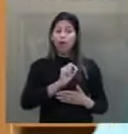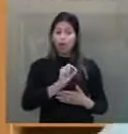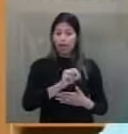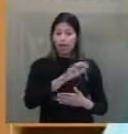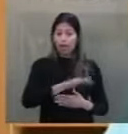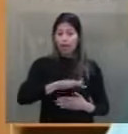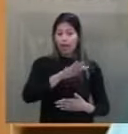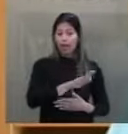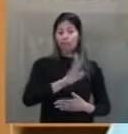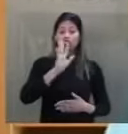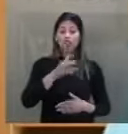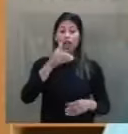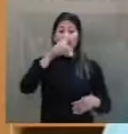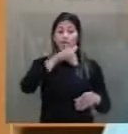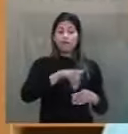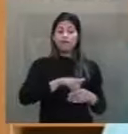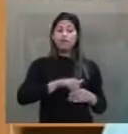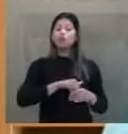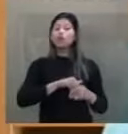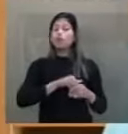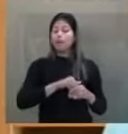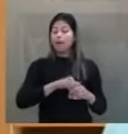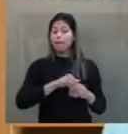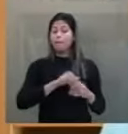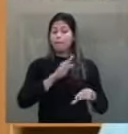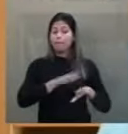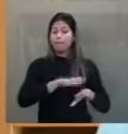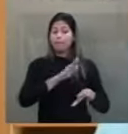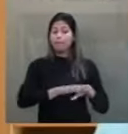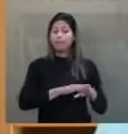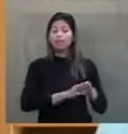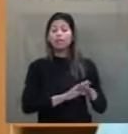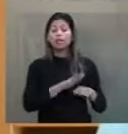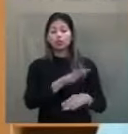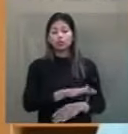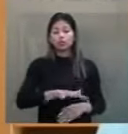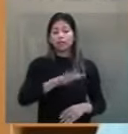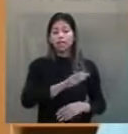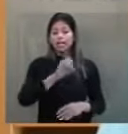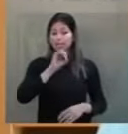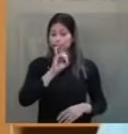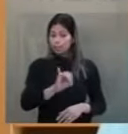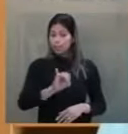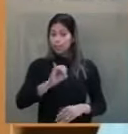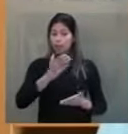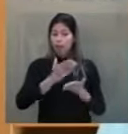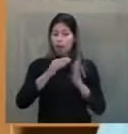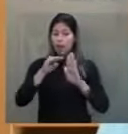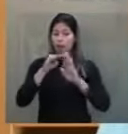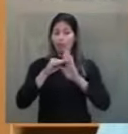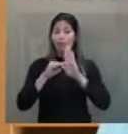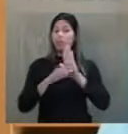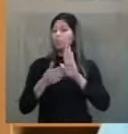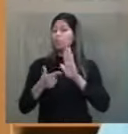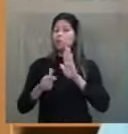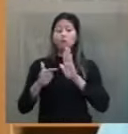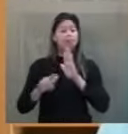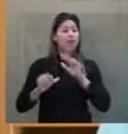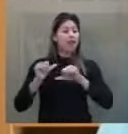fiquem vinculadas ao mesmo espaço. Caso a matéria não sofra alterações,